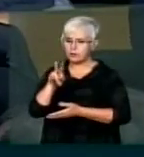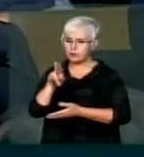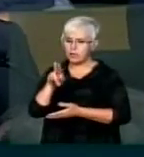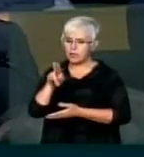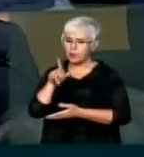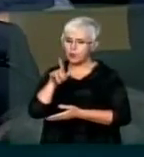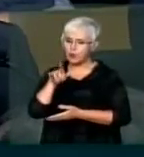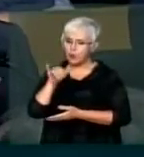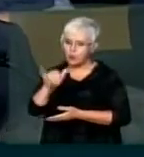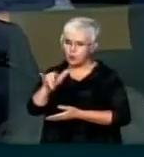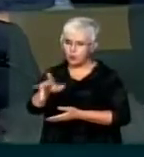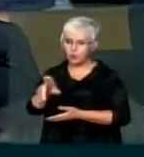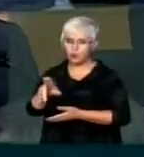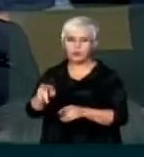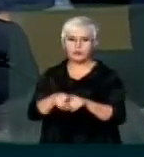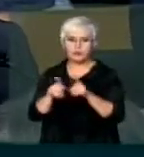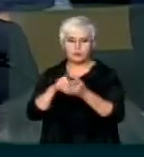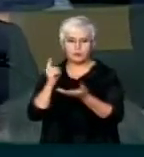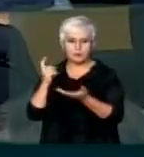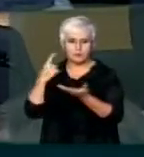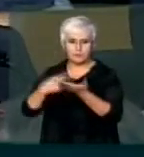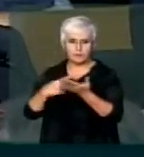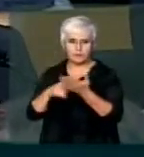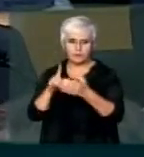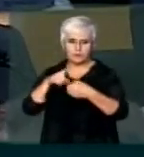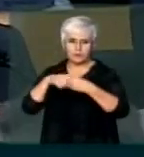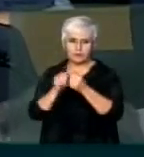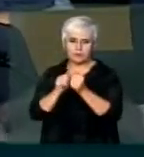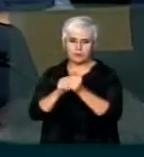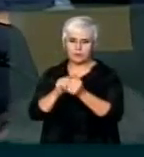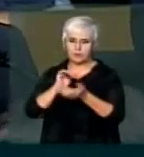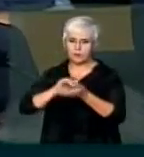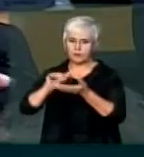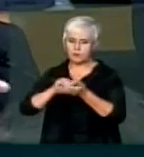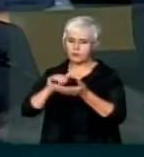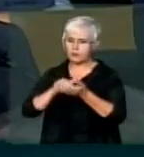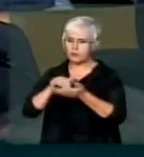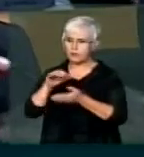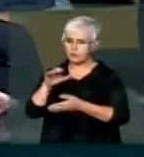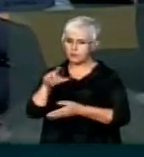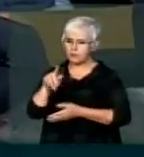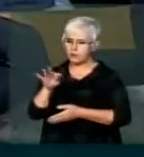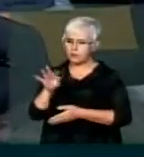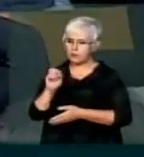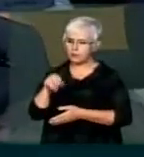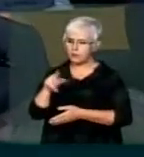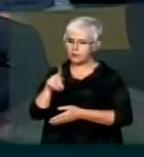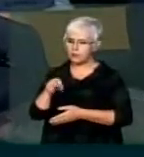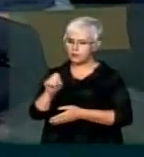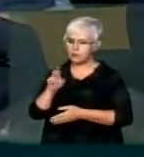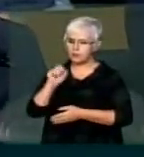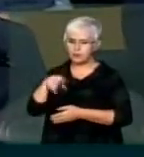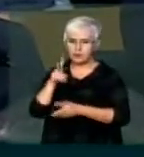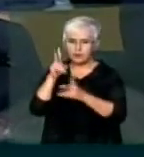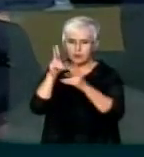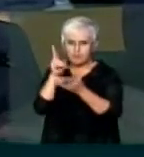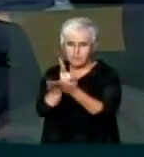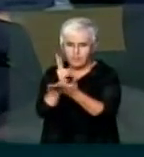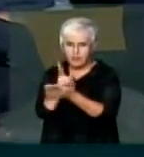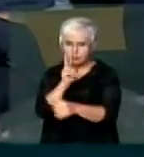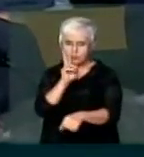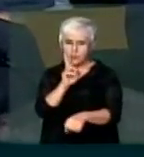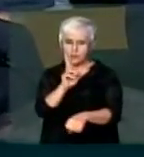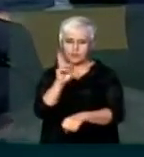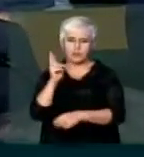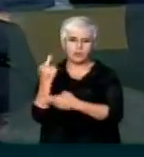Mello, parceiro do escritório Thompson e Knight, a mesma empresa responsável pela defesa da Petrobras no